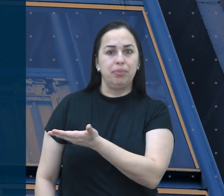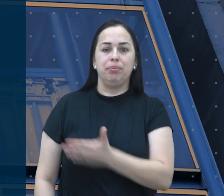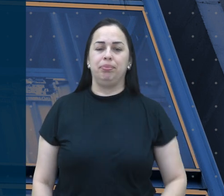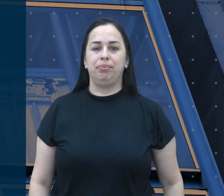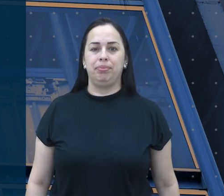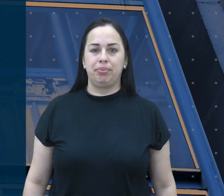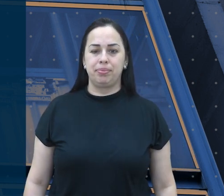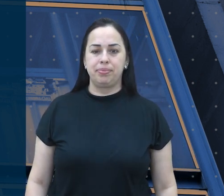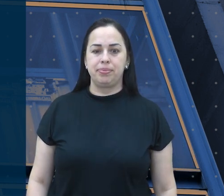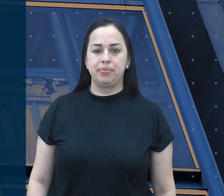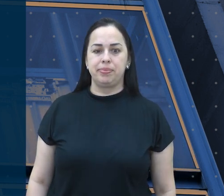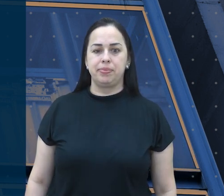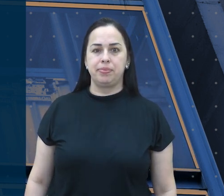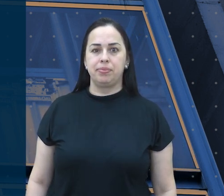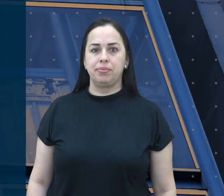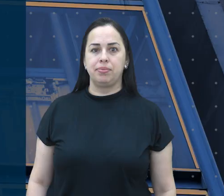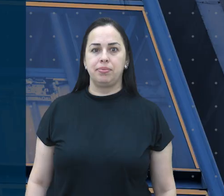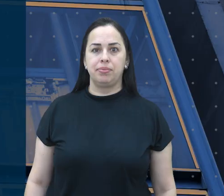no centro.